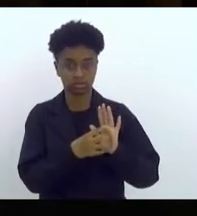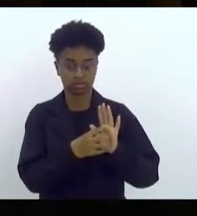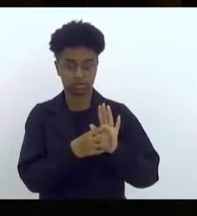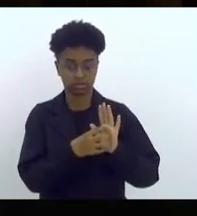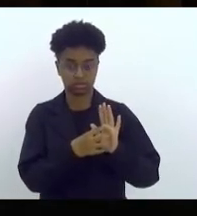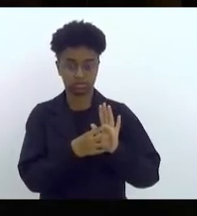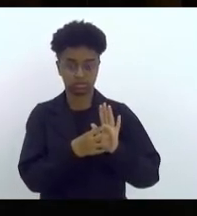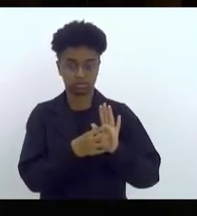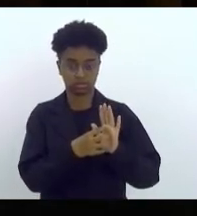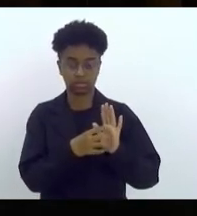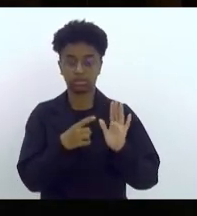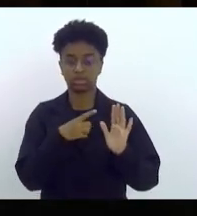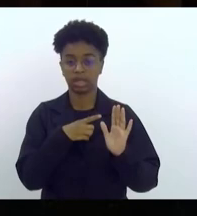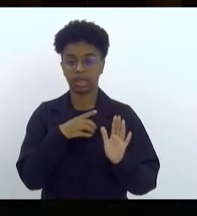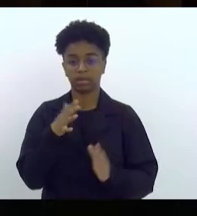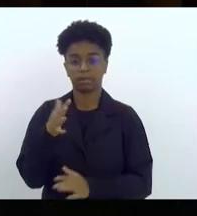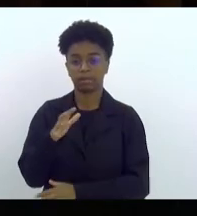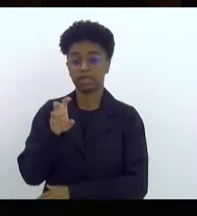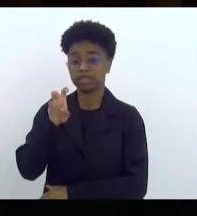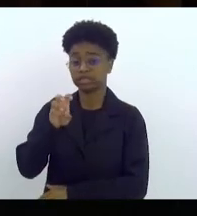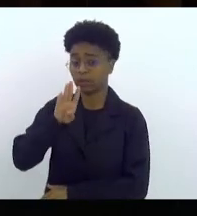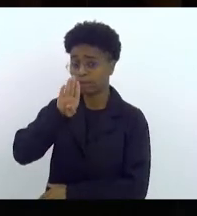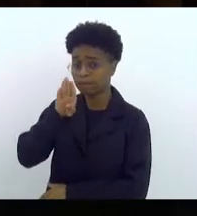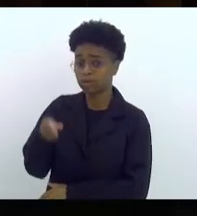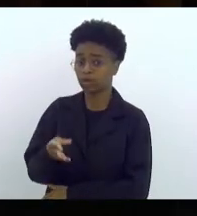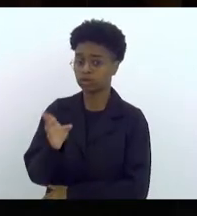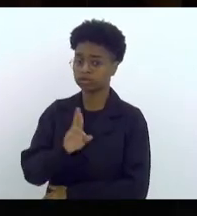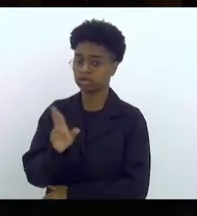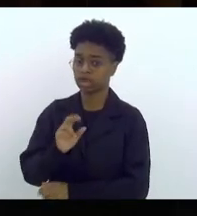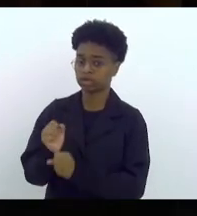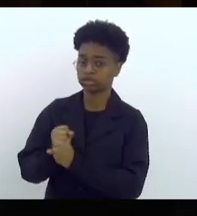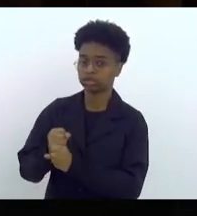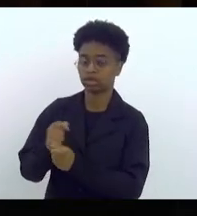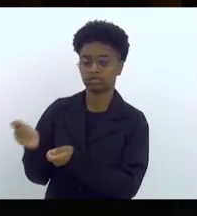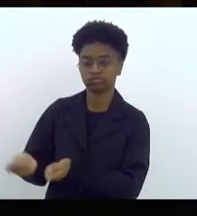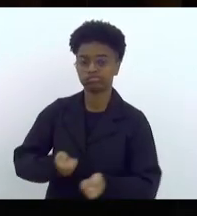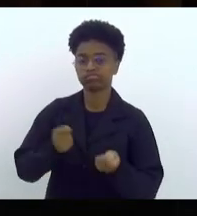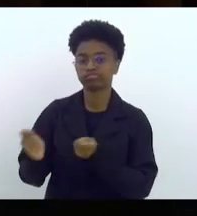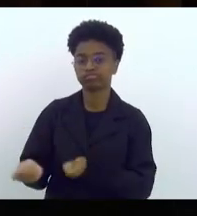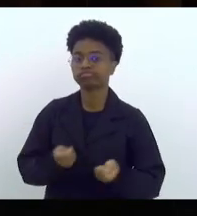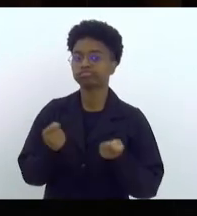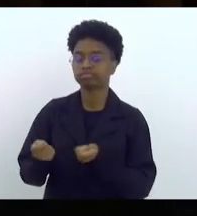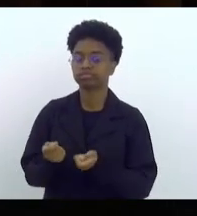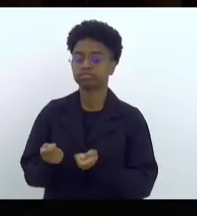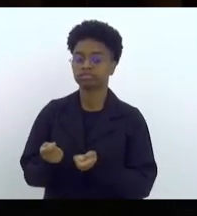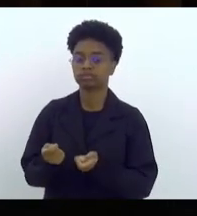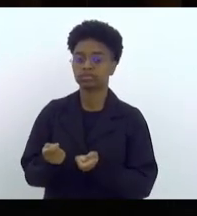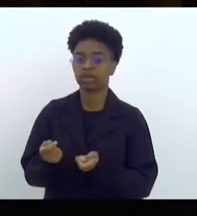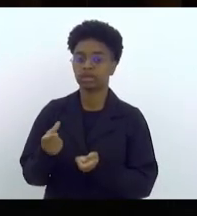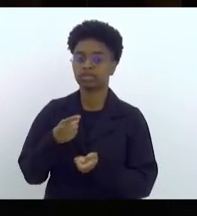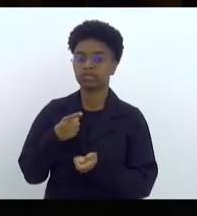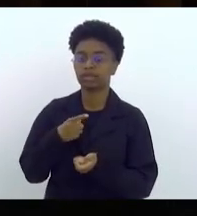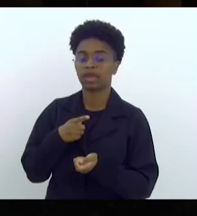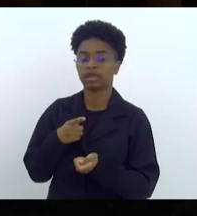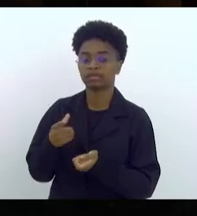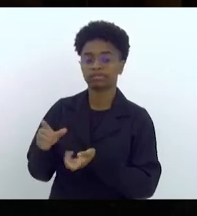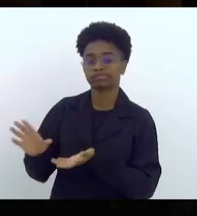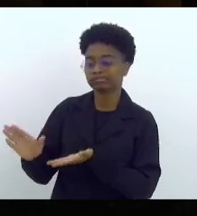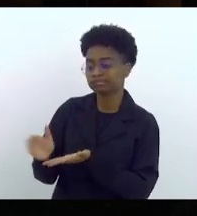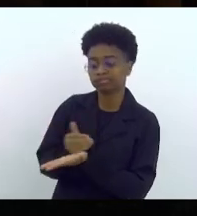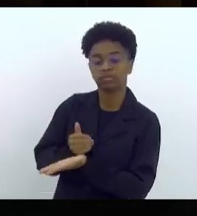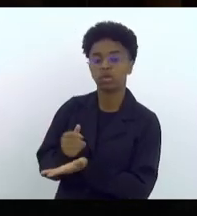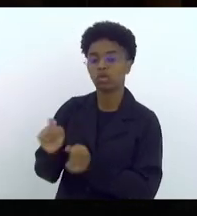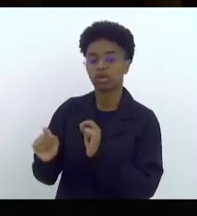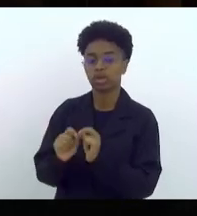ordem de 5 bilhões de reais por ano é retido como fonte de recurso